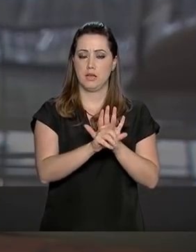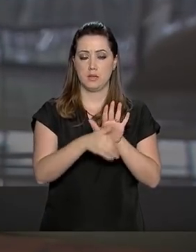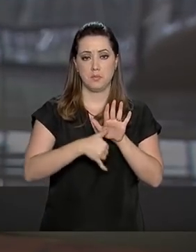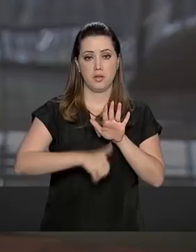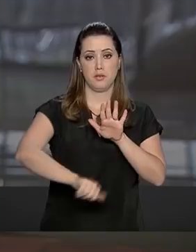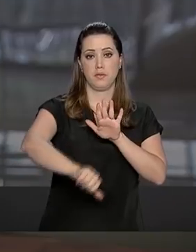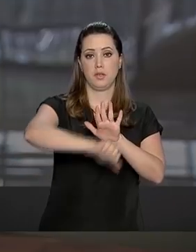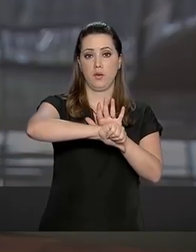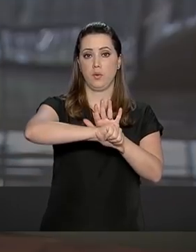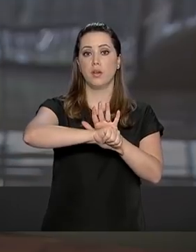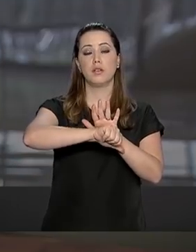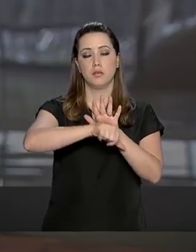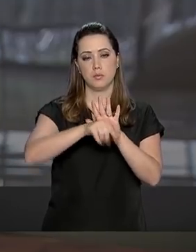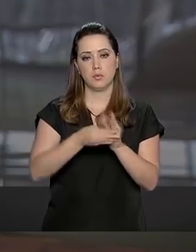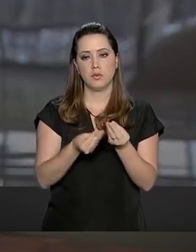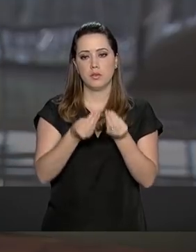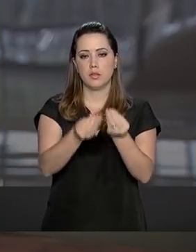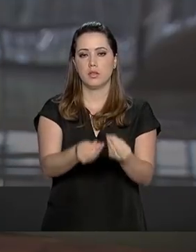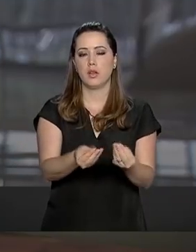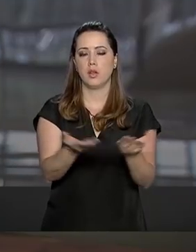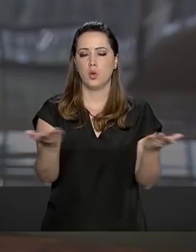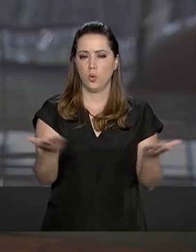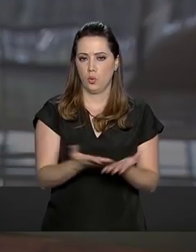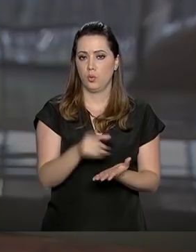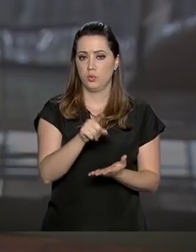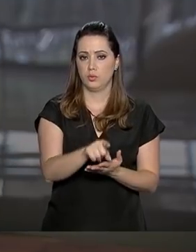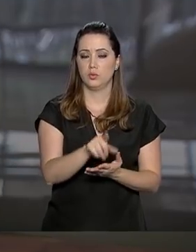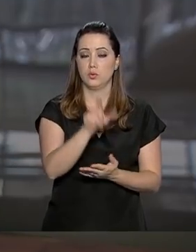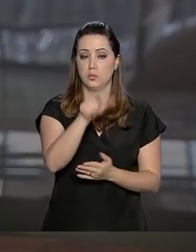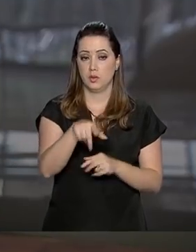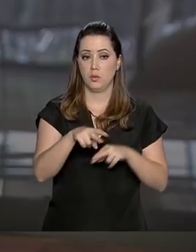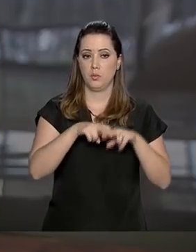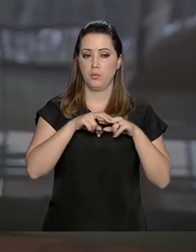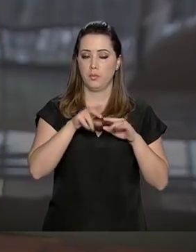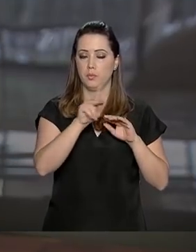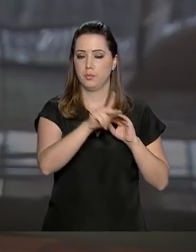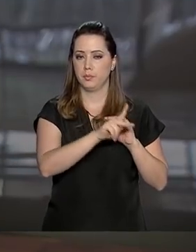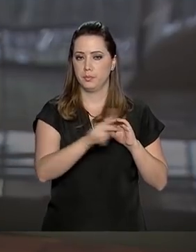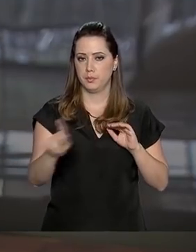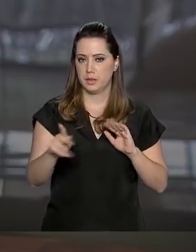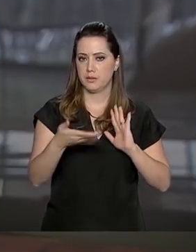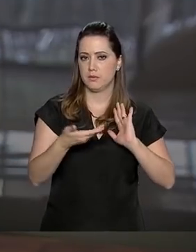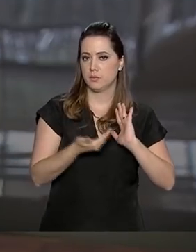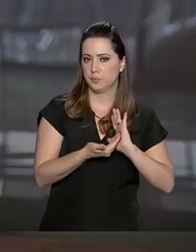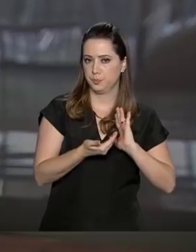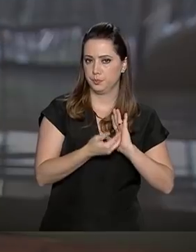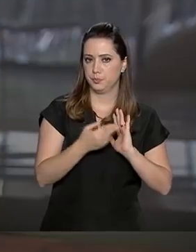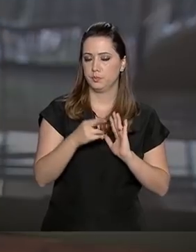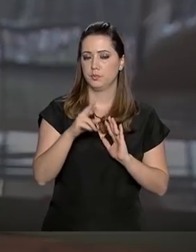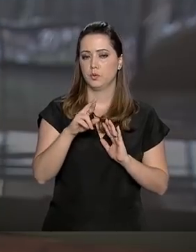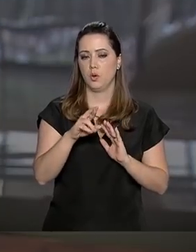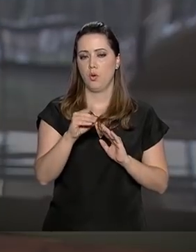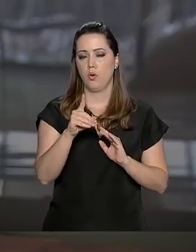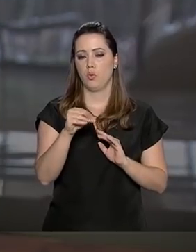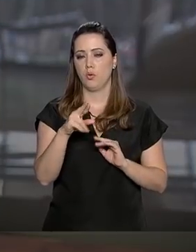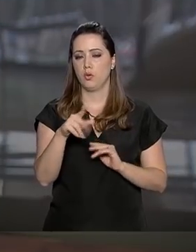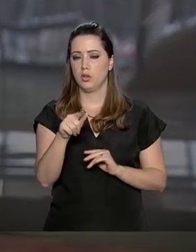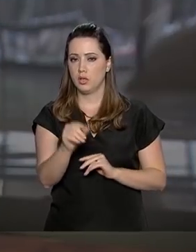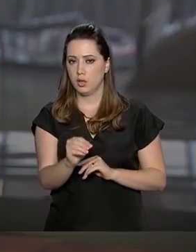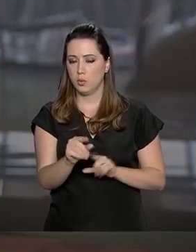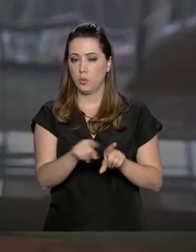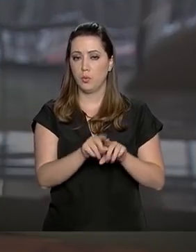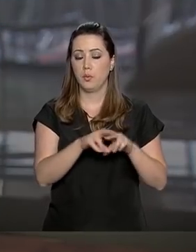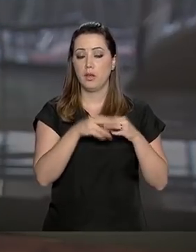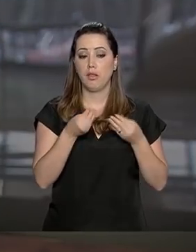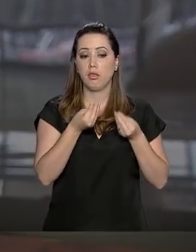ele foi entregue hoje pessoalmente ao presidente da Câmara, o deputado Rodrigo Maia, pelo ministro da Justiça e